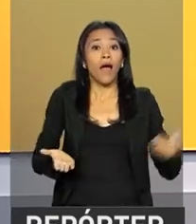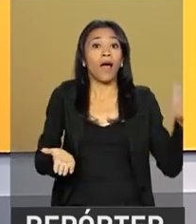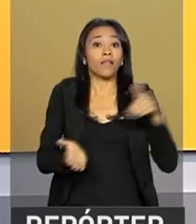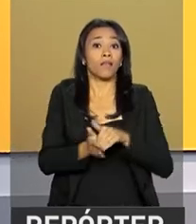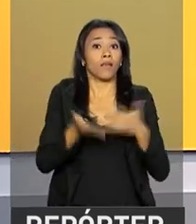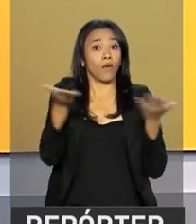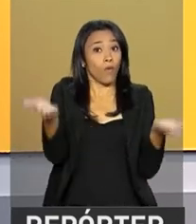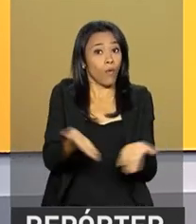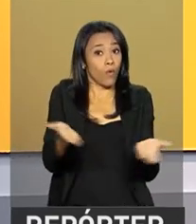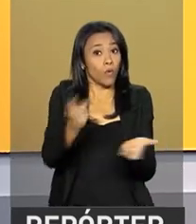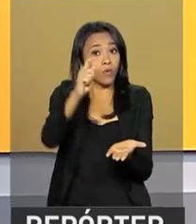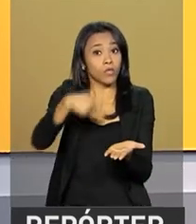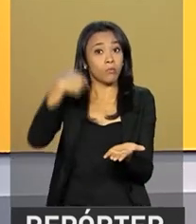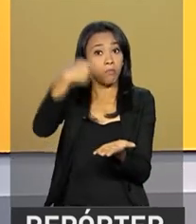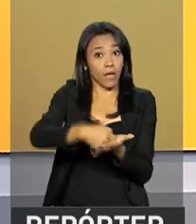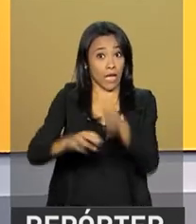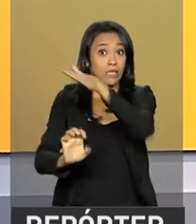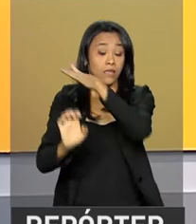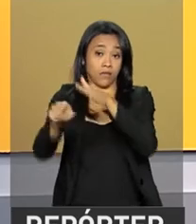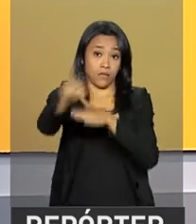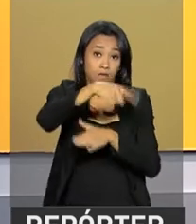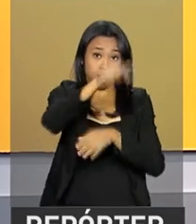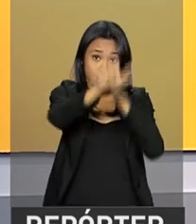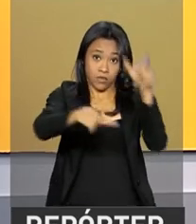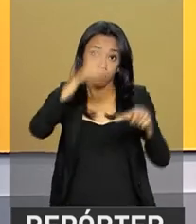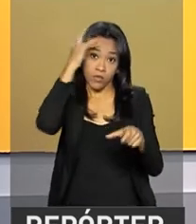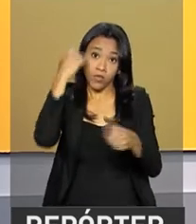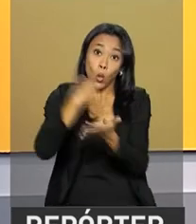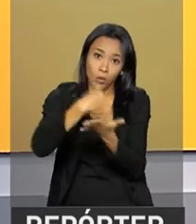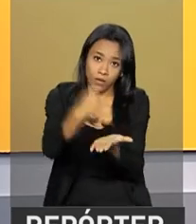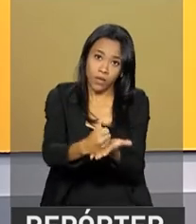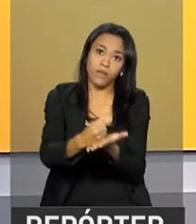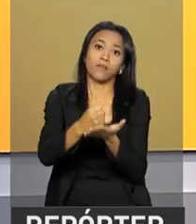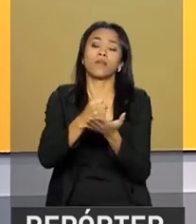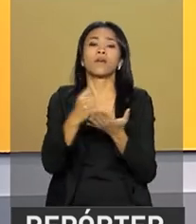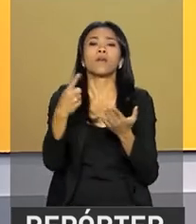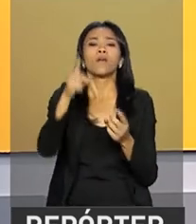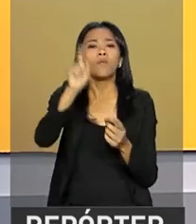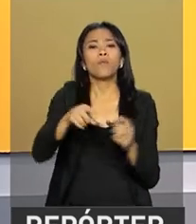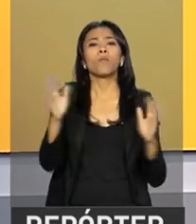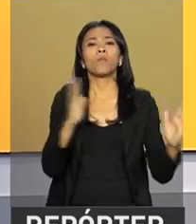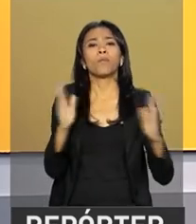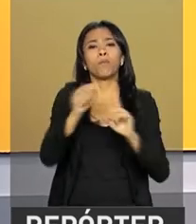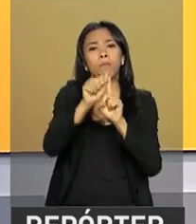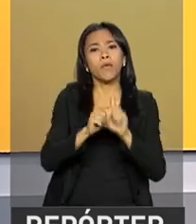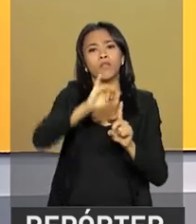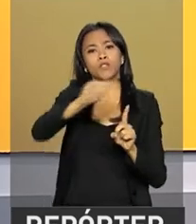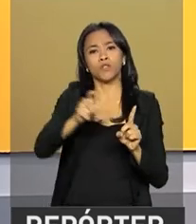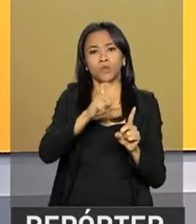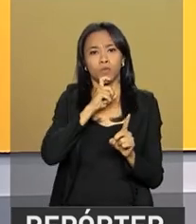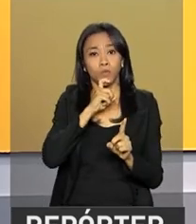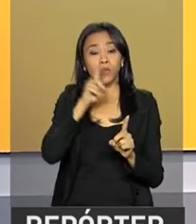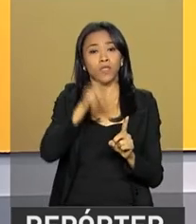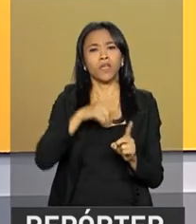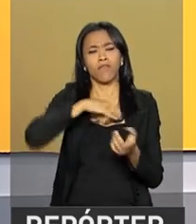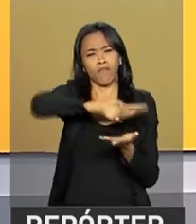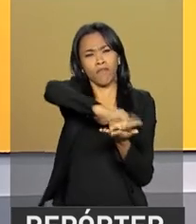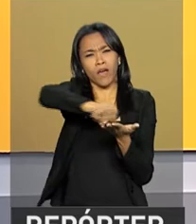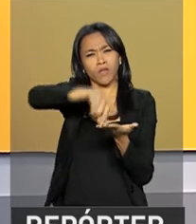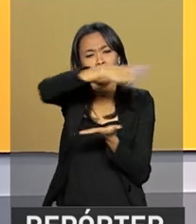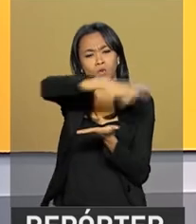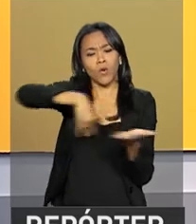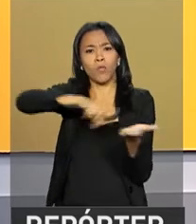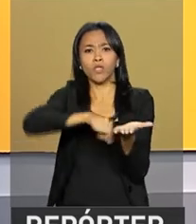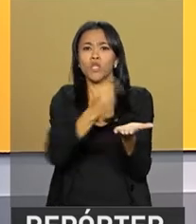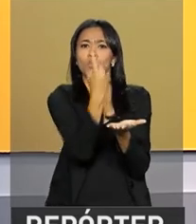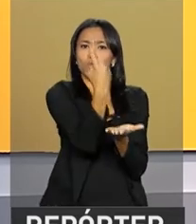pagarem o documento de arrecadação do E-Social referente a julho. O documento reúne em uma única guia as contribuições